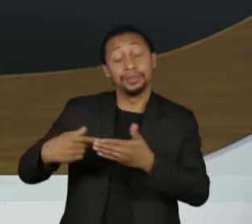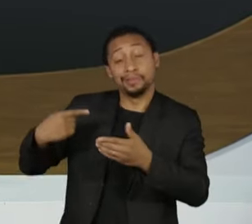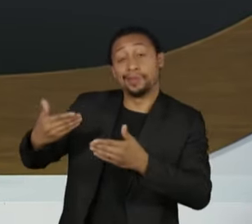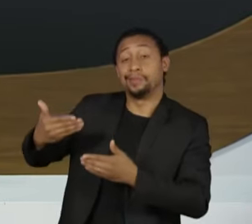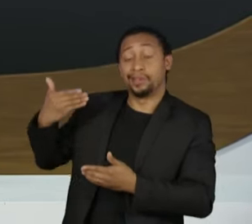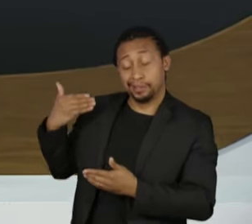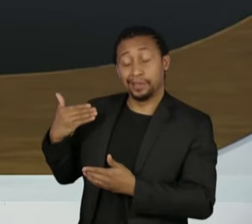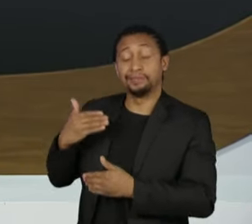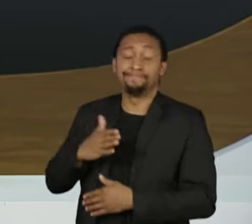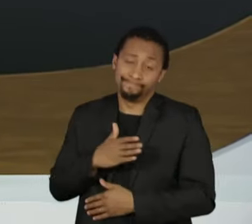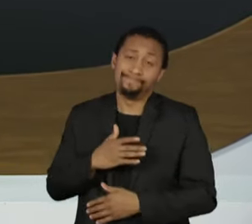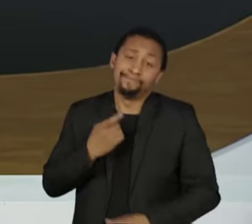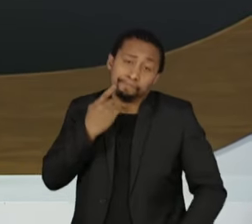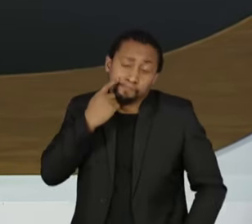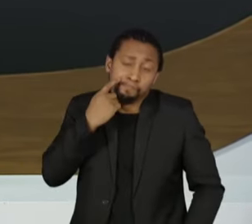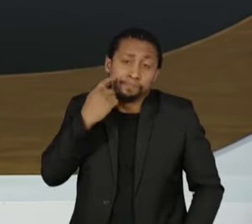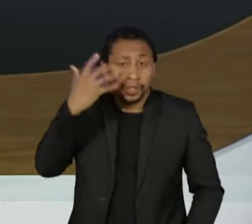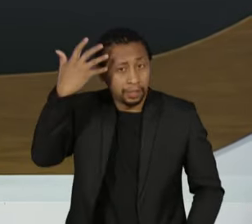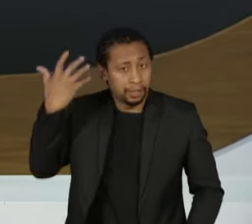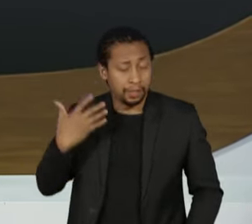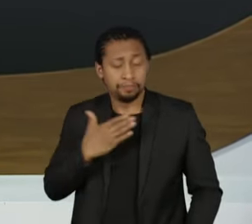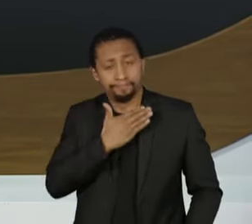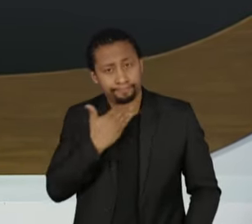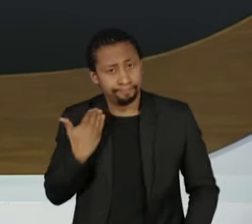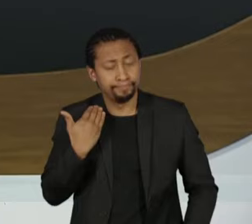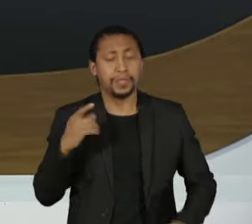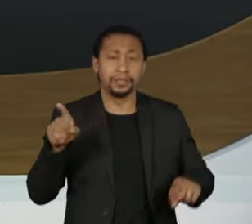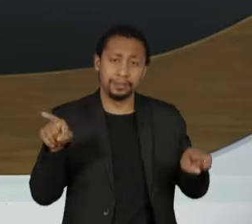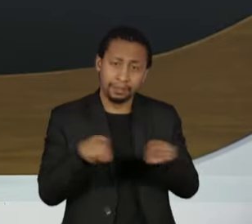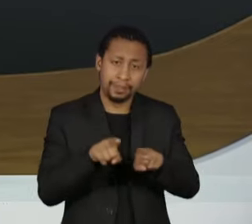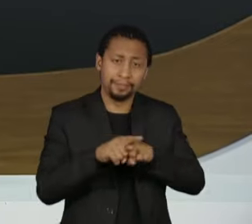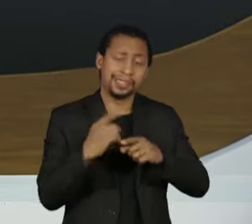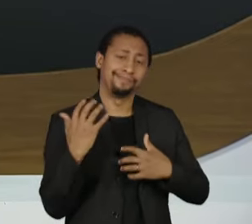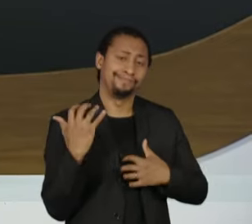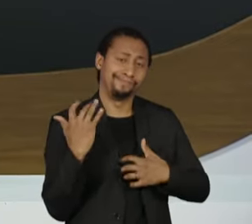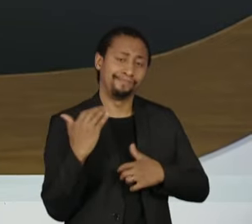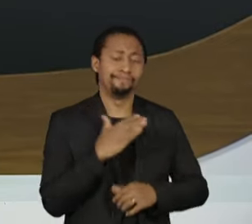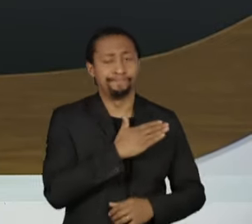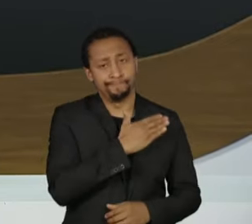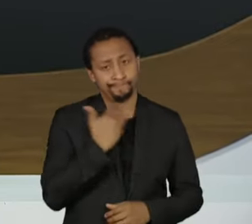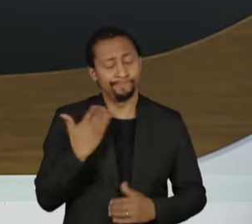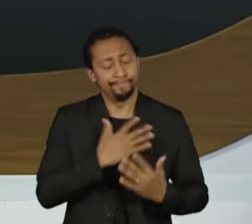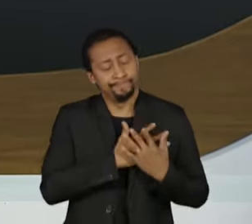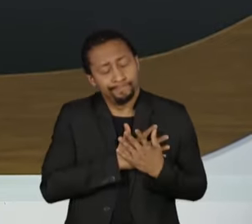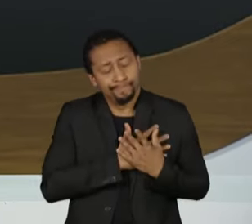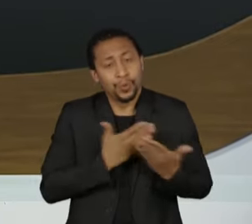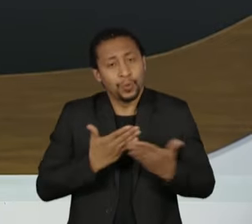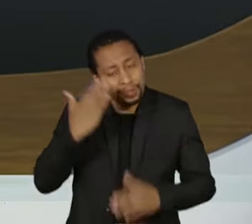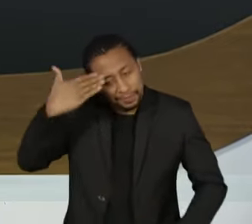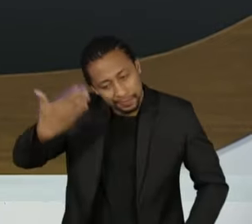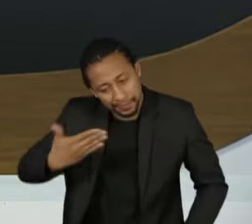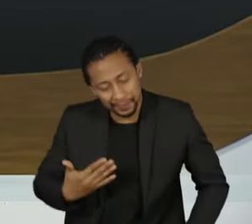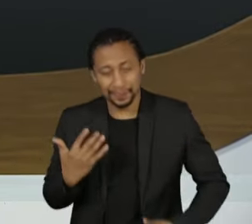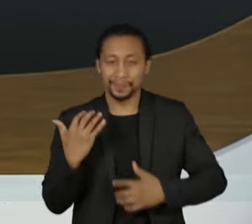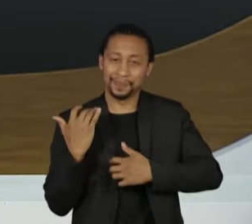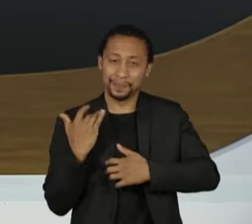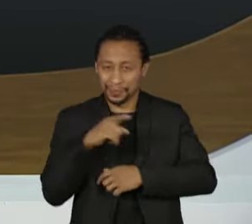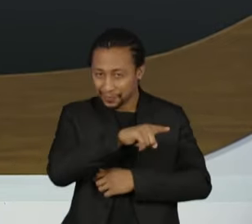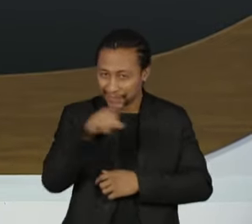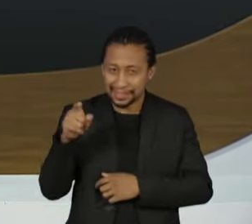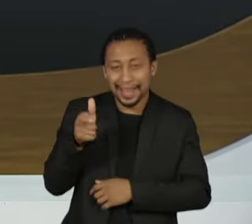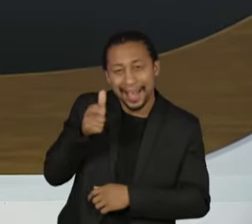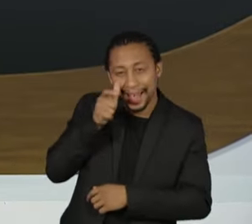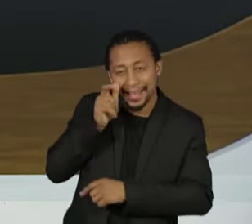querido Rolando Boldrin. Nesta noite, a TV Cultura faz uma homenagem ao eterno senhor Brasil. Você assiste agora o